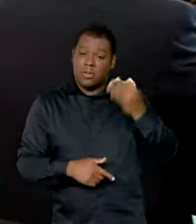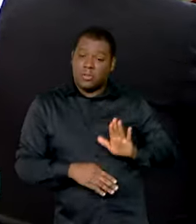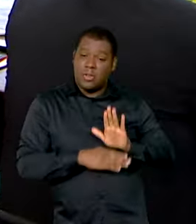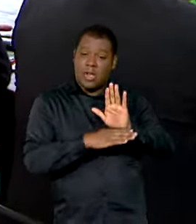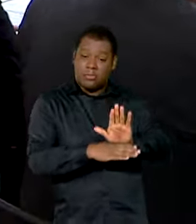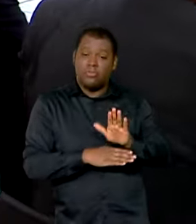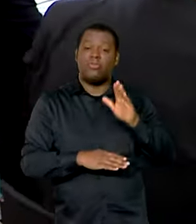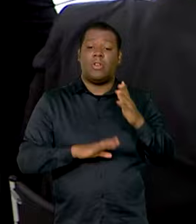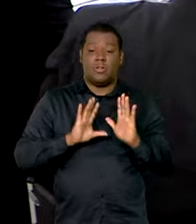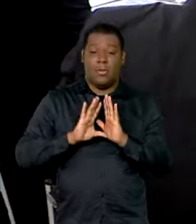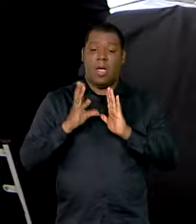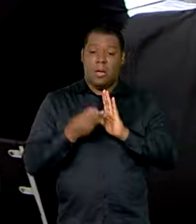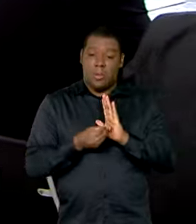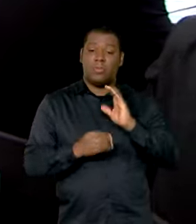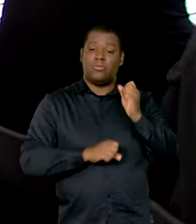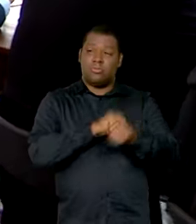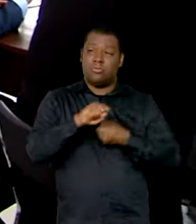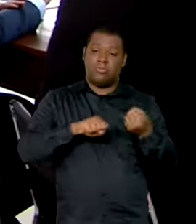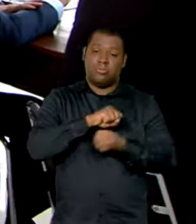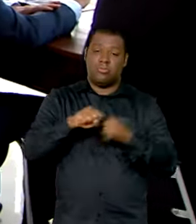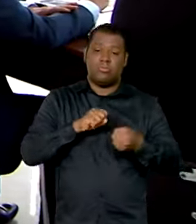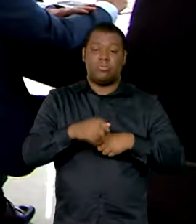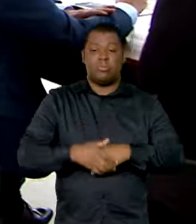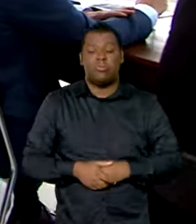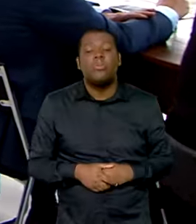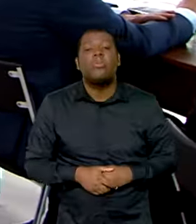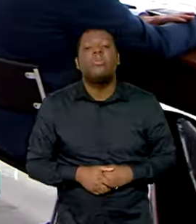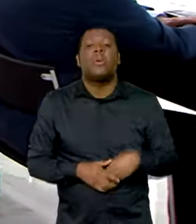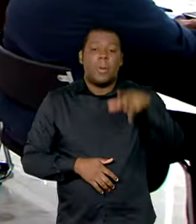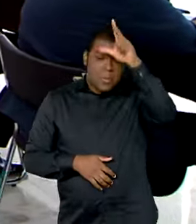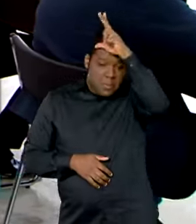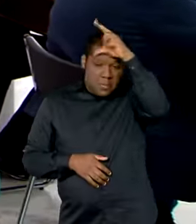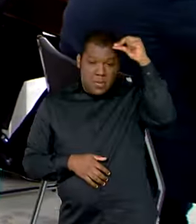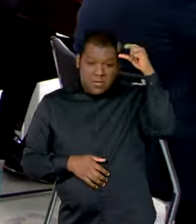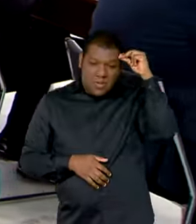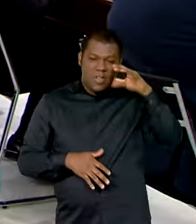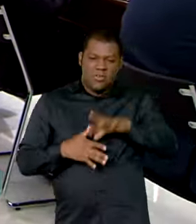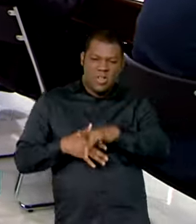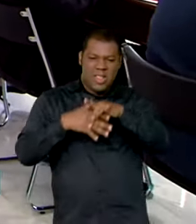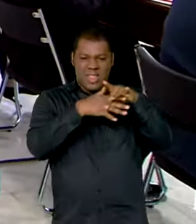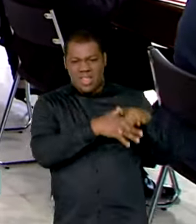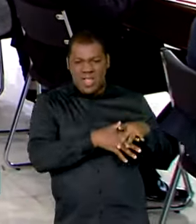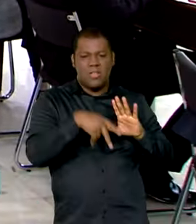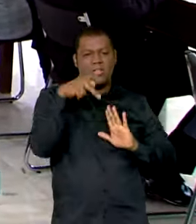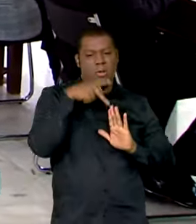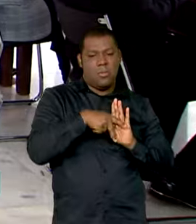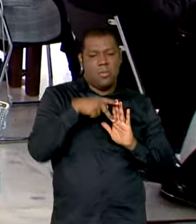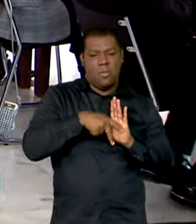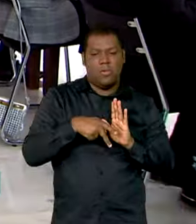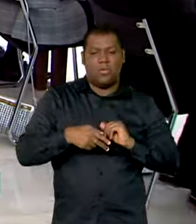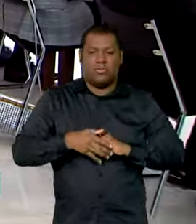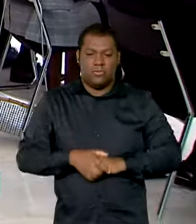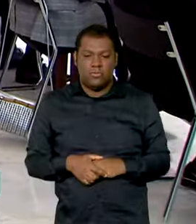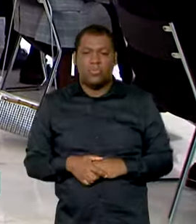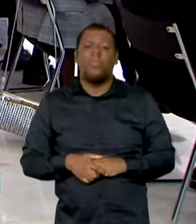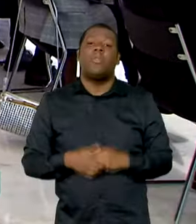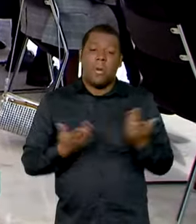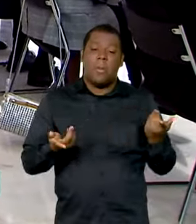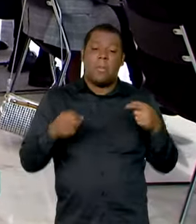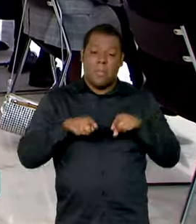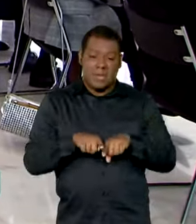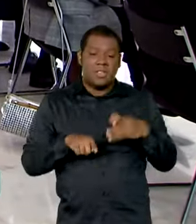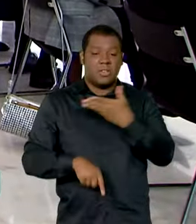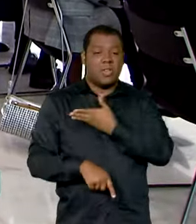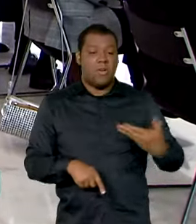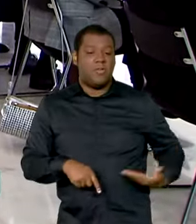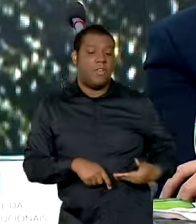da Amazônia. Nós vemos os prefeitos e prefeitas como os líderes desse projeto aqui. Nós já temos grandes parcerias com os governos